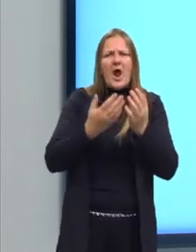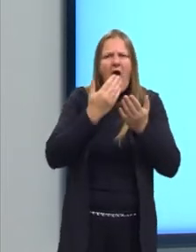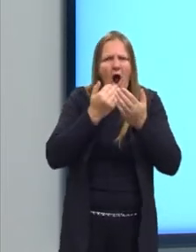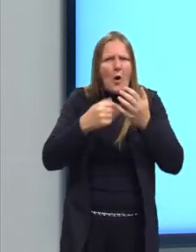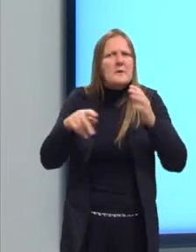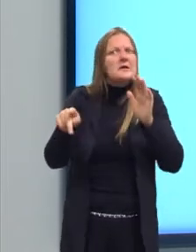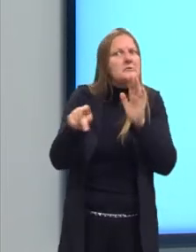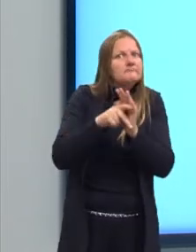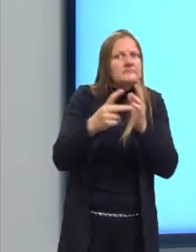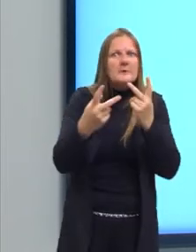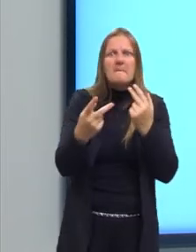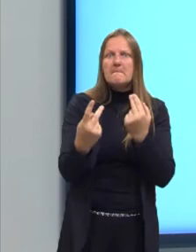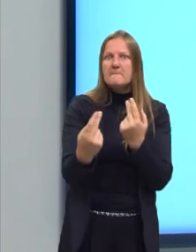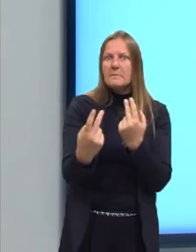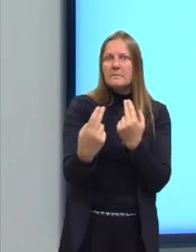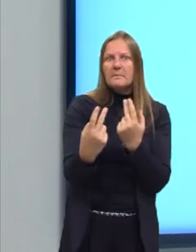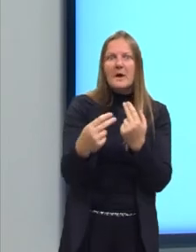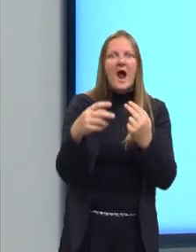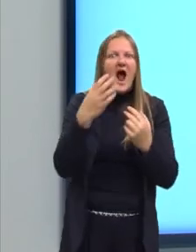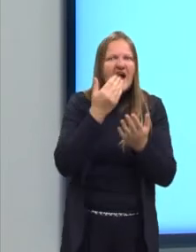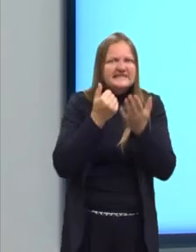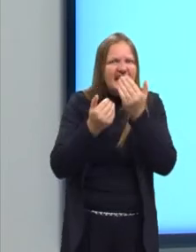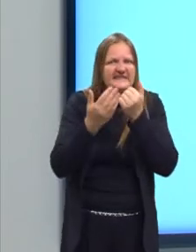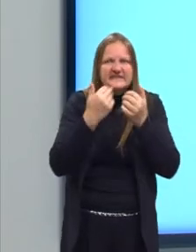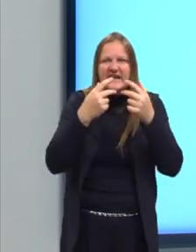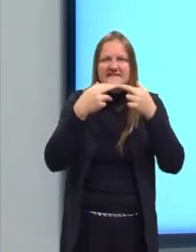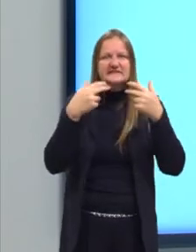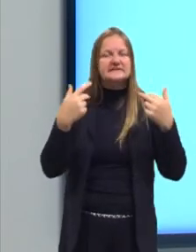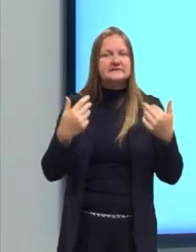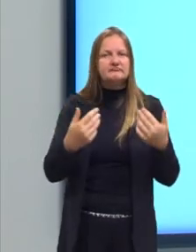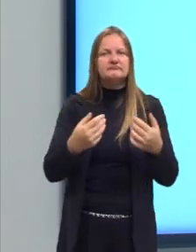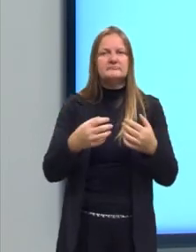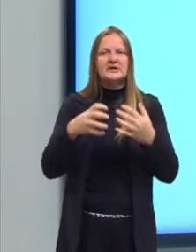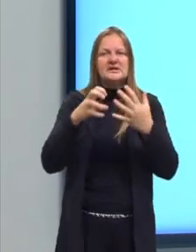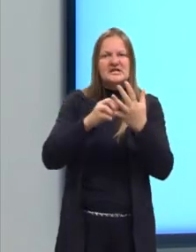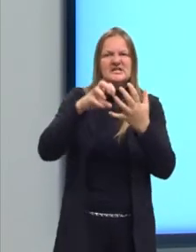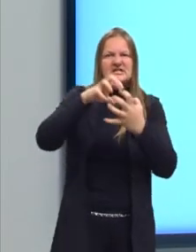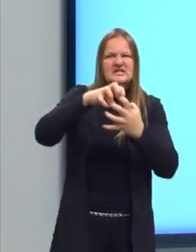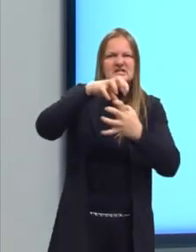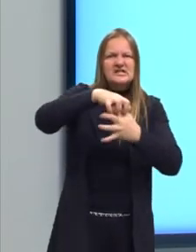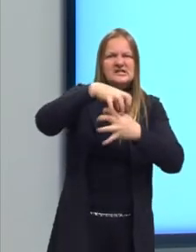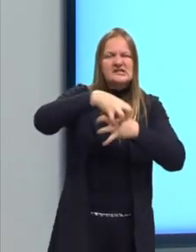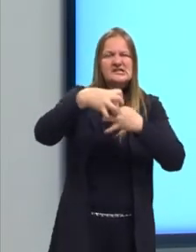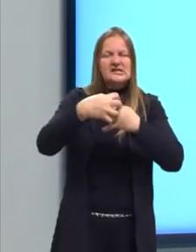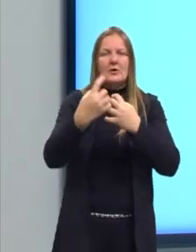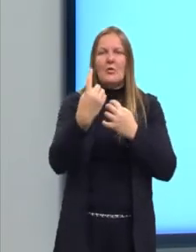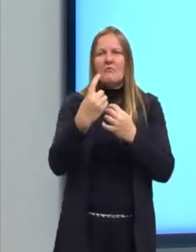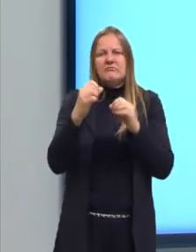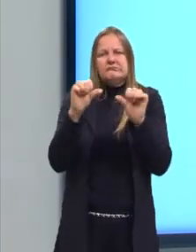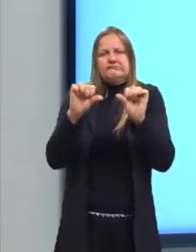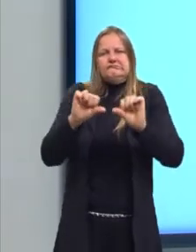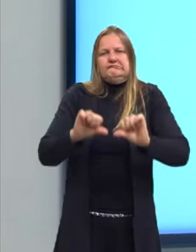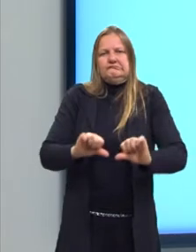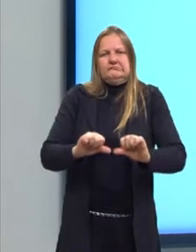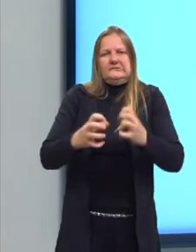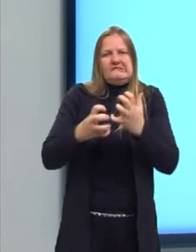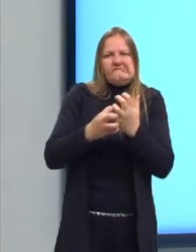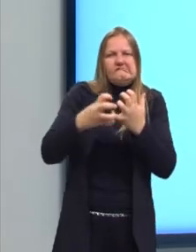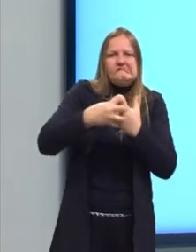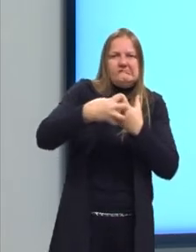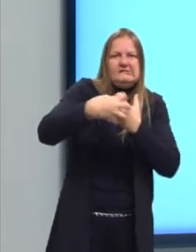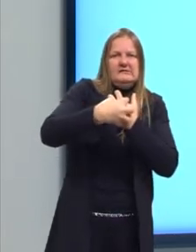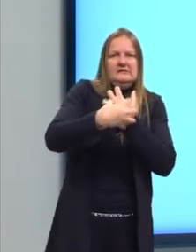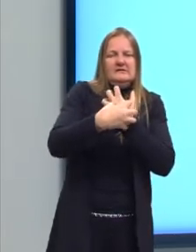mesma espécie, né? Então, aqui é desarmônica porque um é prejudicado, certo? Então, tem algumas